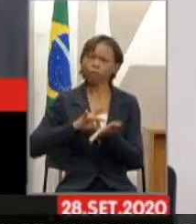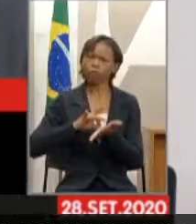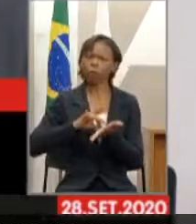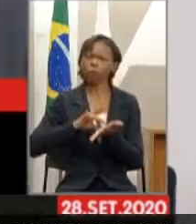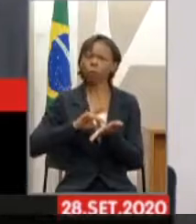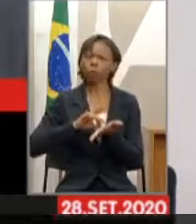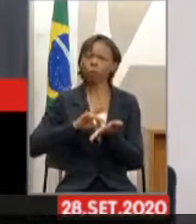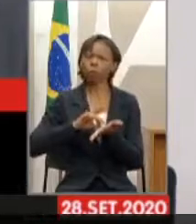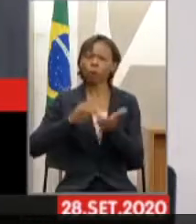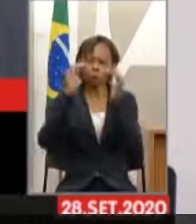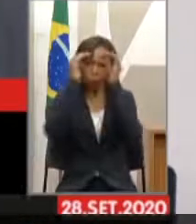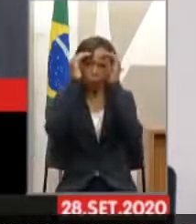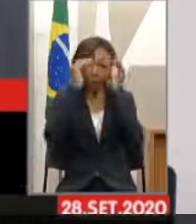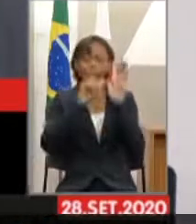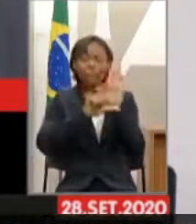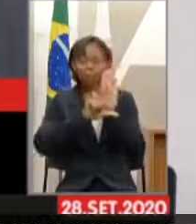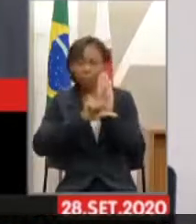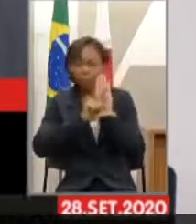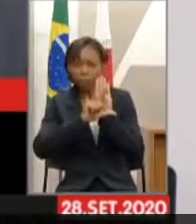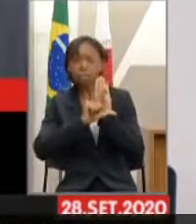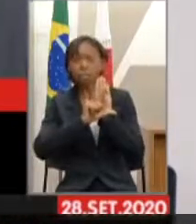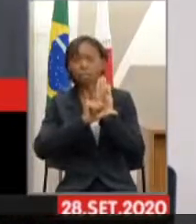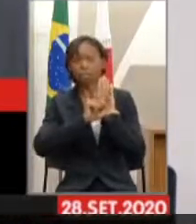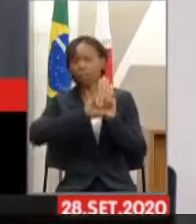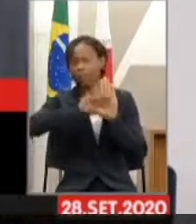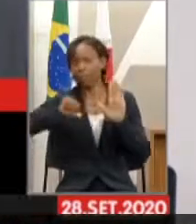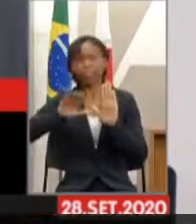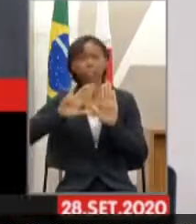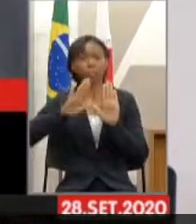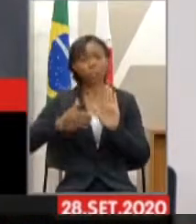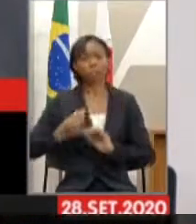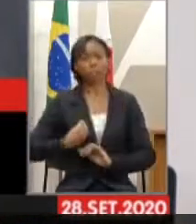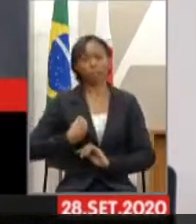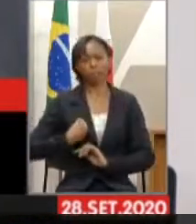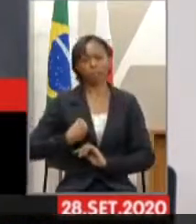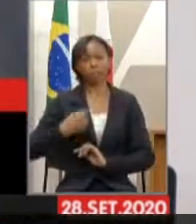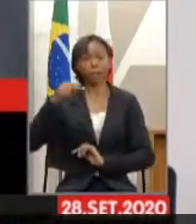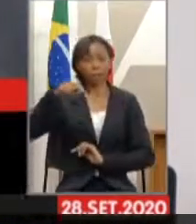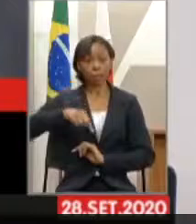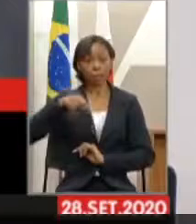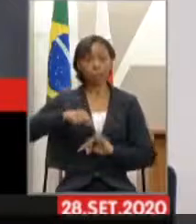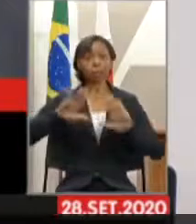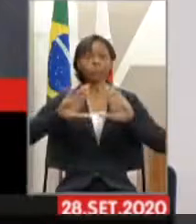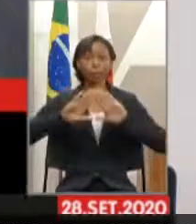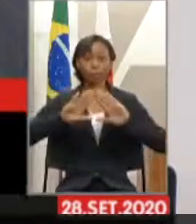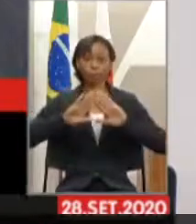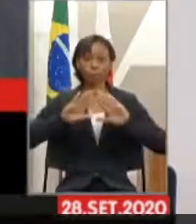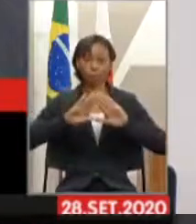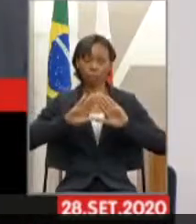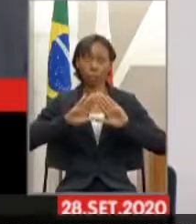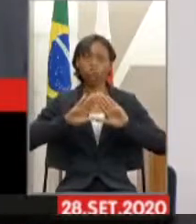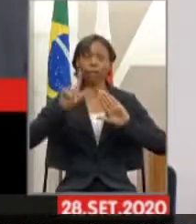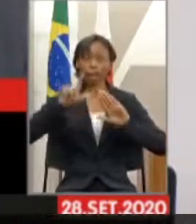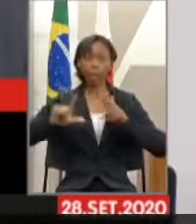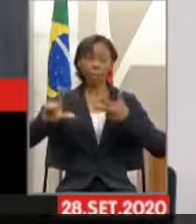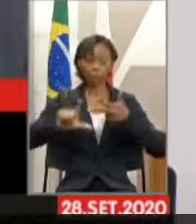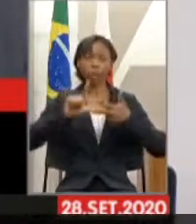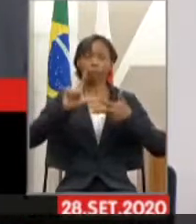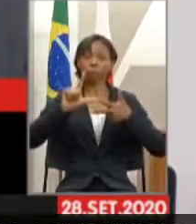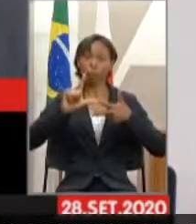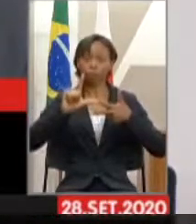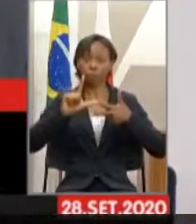leis já existentes. E essa casa aqui, o parlamento, que legisla criar